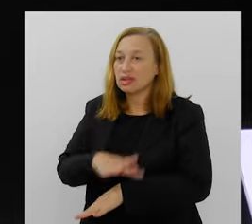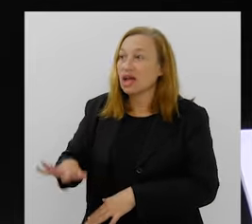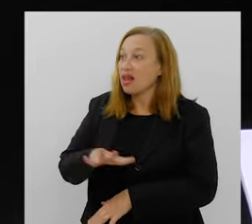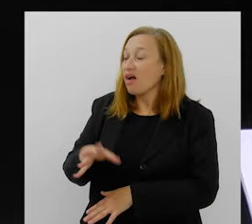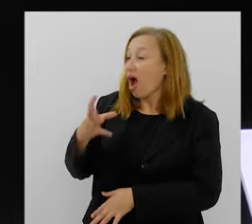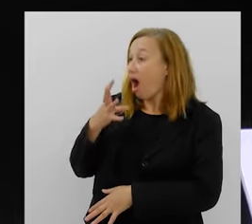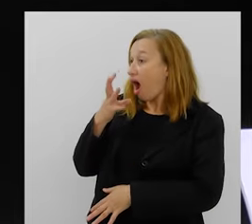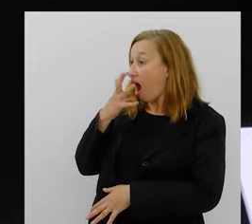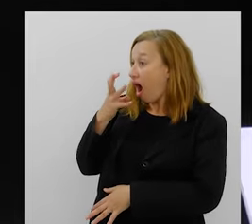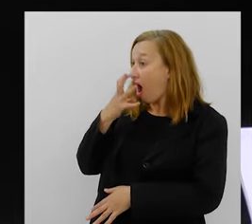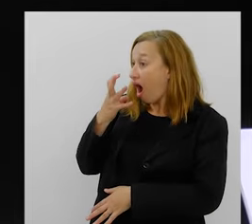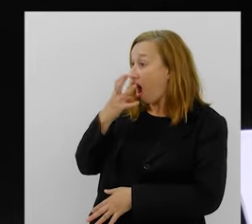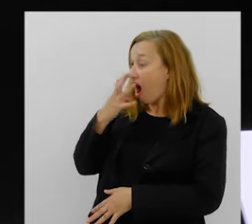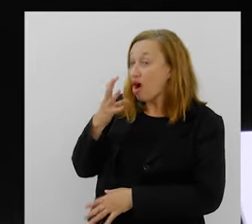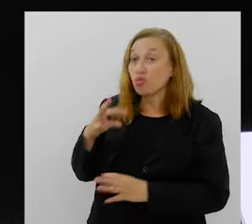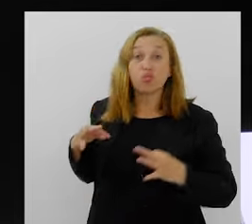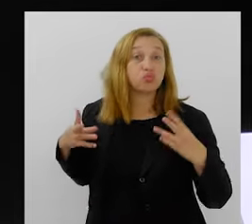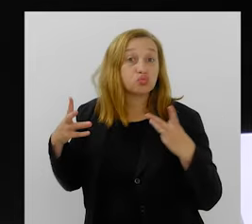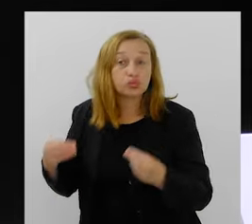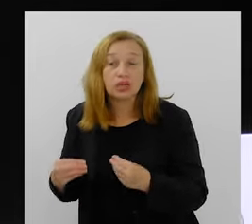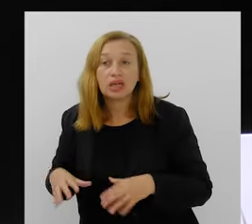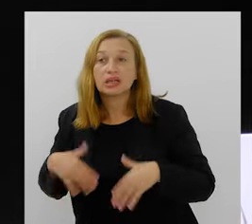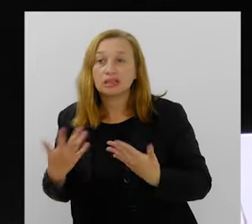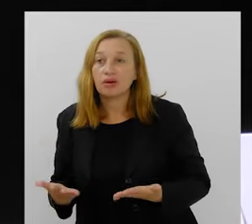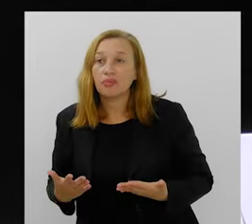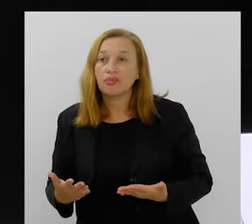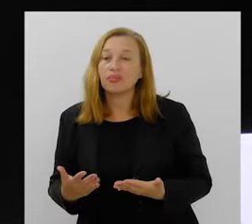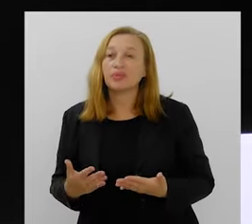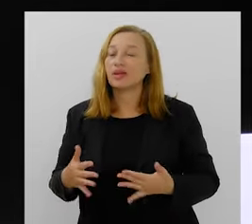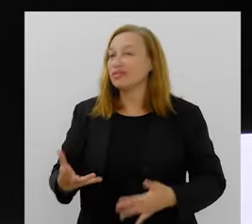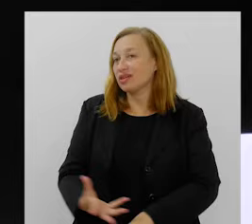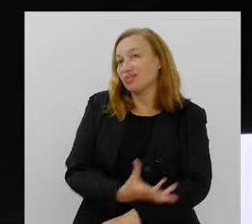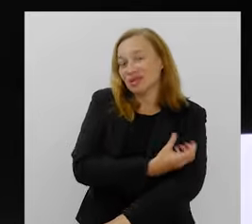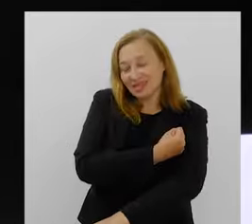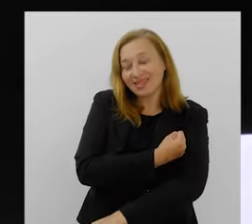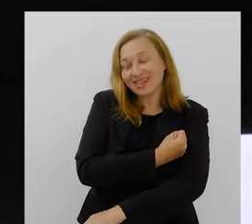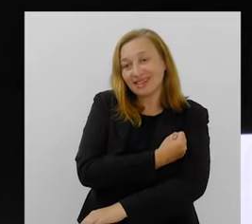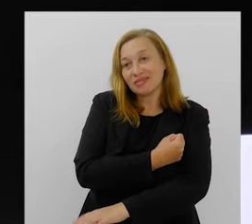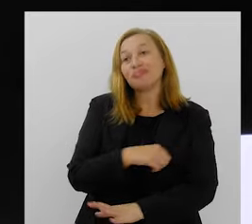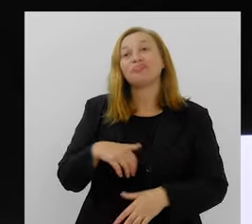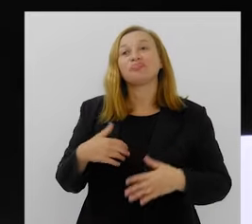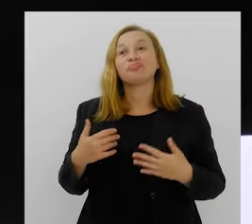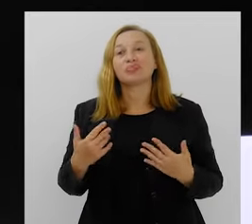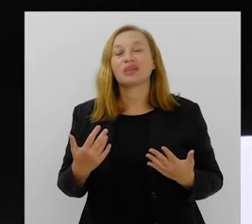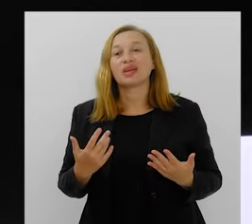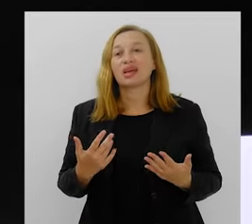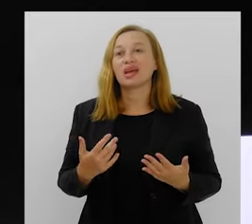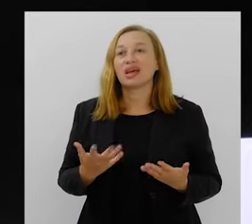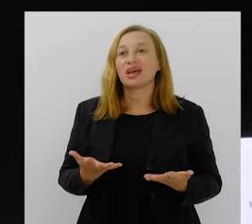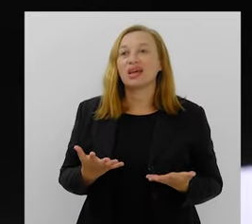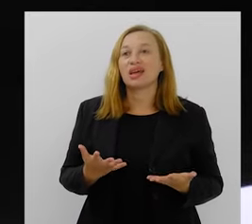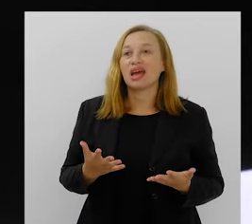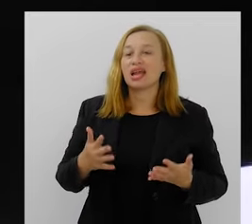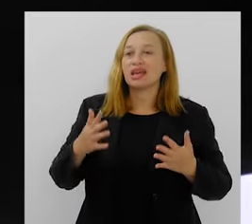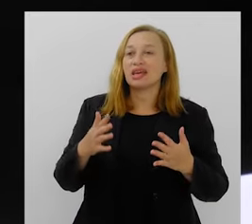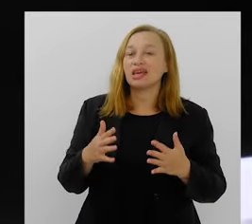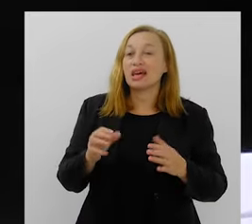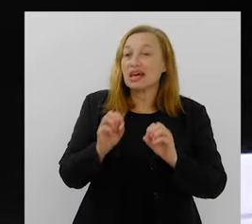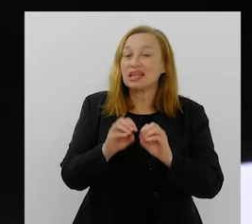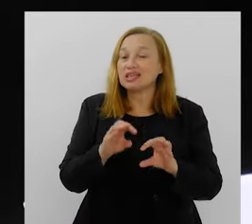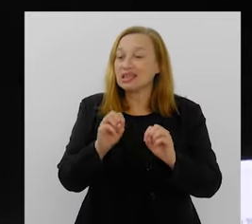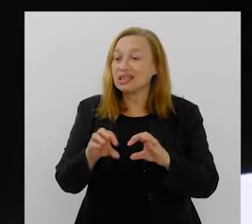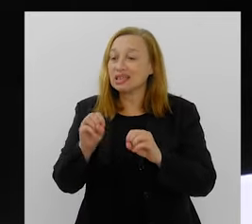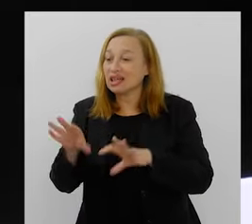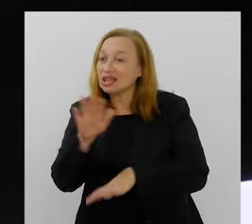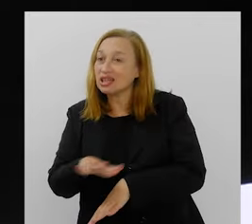fascinados com a exposição. E aí, ela ficou super emocionada, né? E aí, ela ia andando,